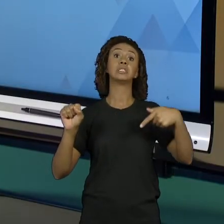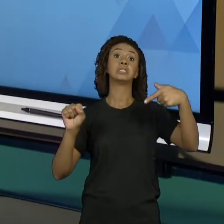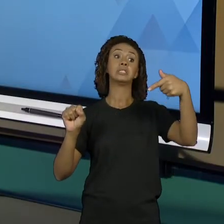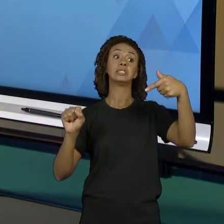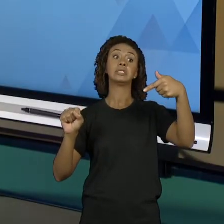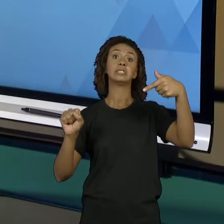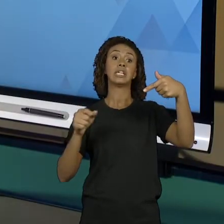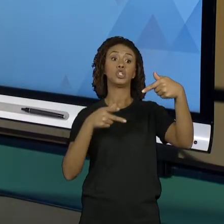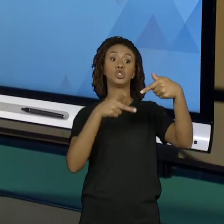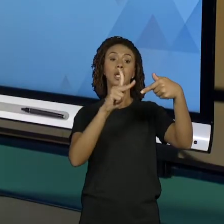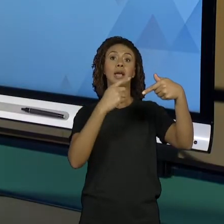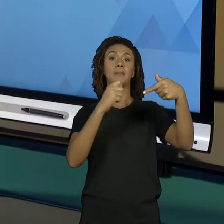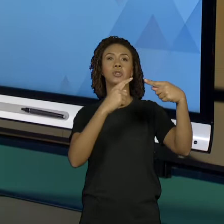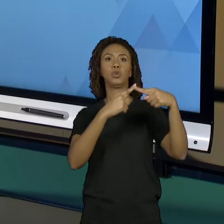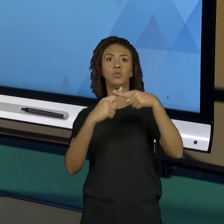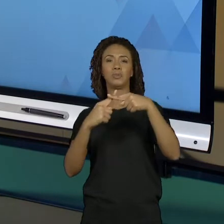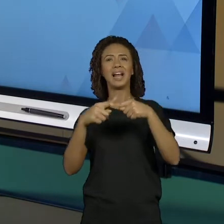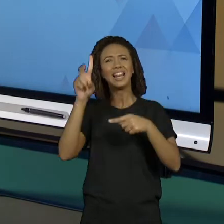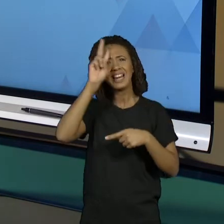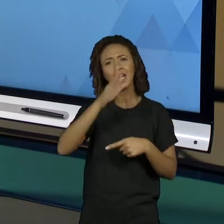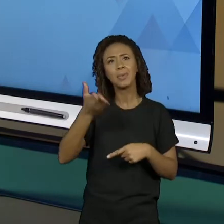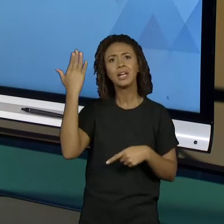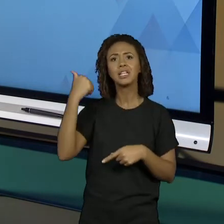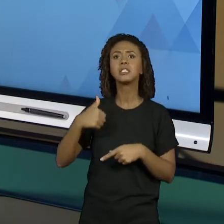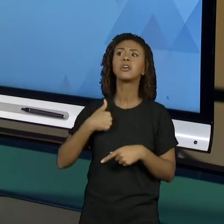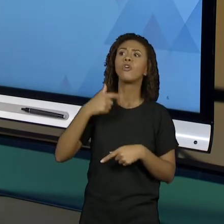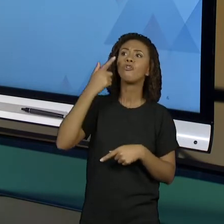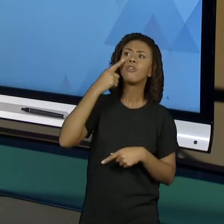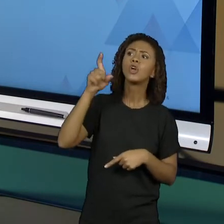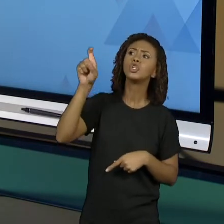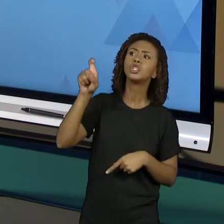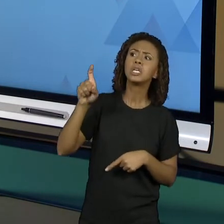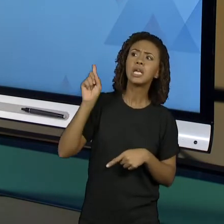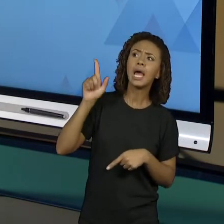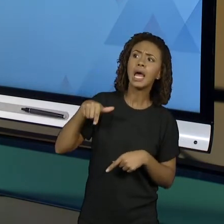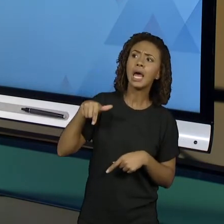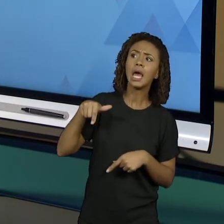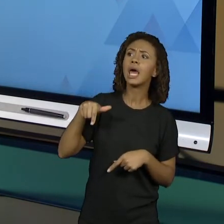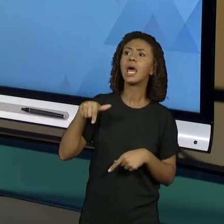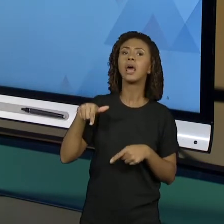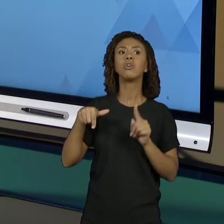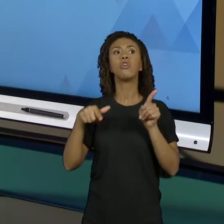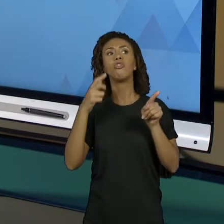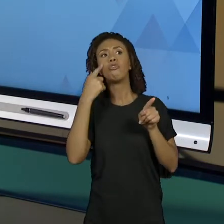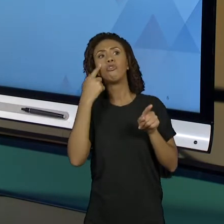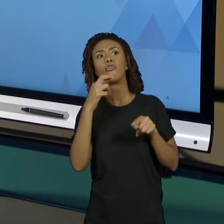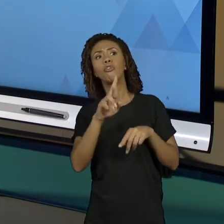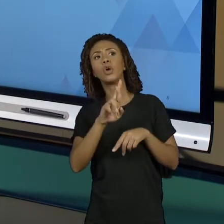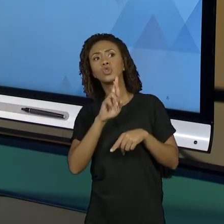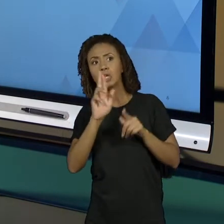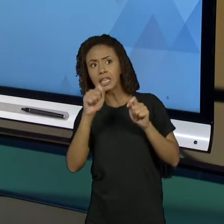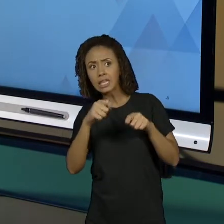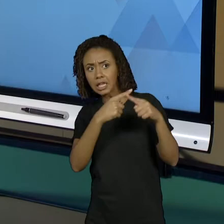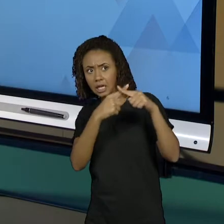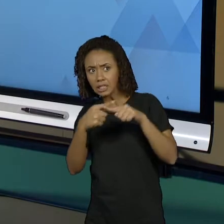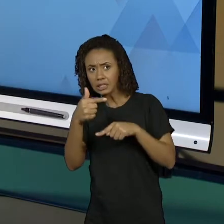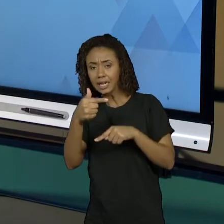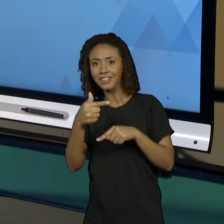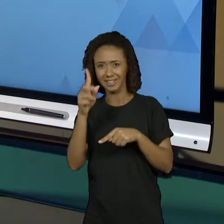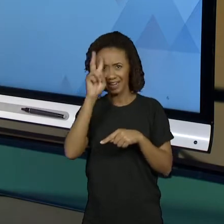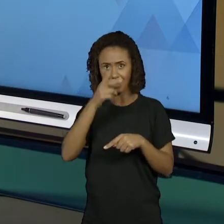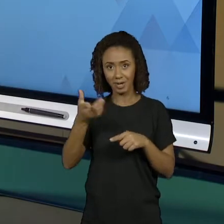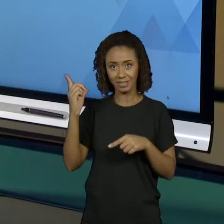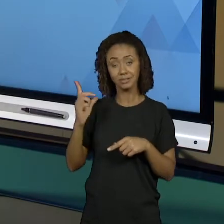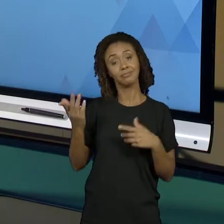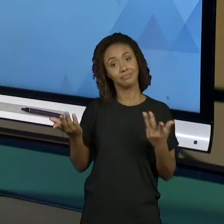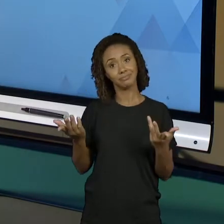7k. Lembra que toda hora que eu fazia lá, eu chutava um valor do x e olhava se o resultado era múltiplo de quem? De 7. E